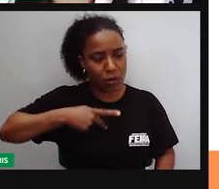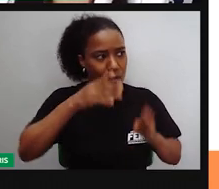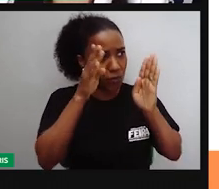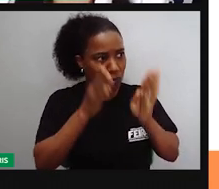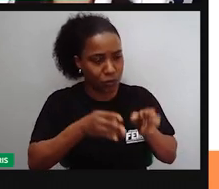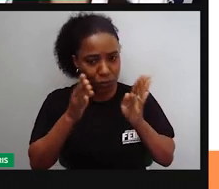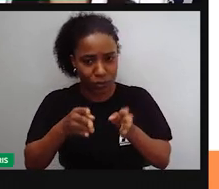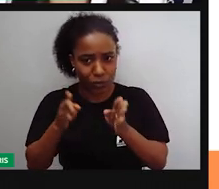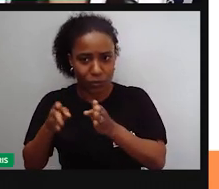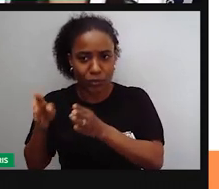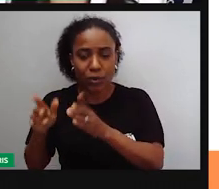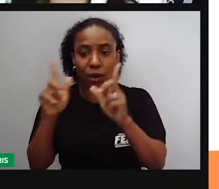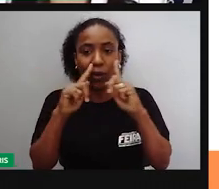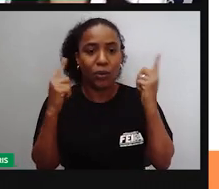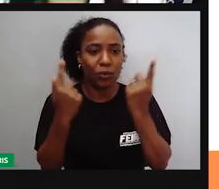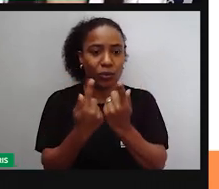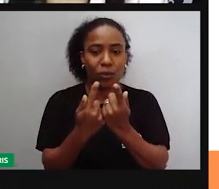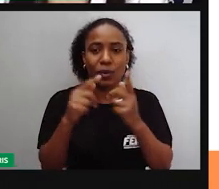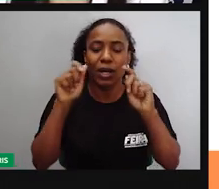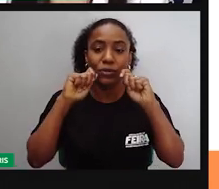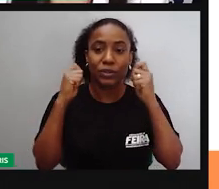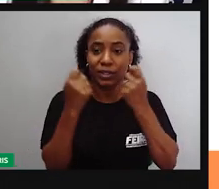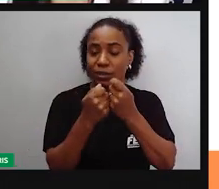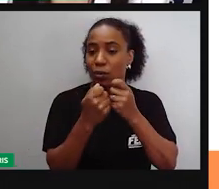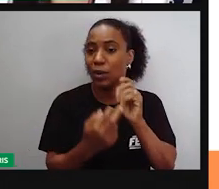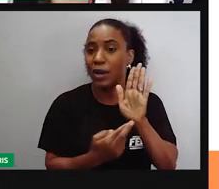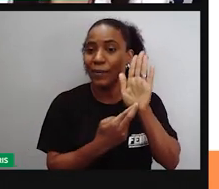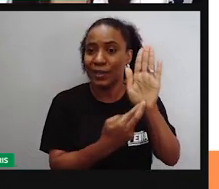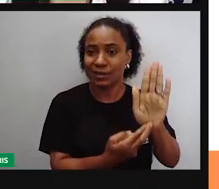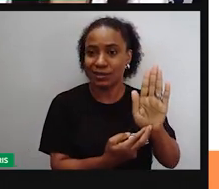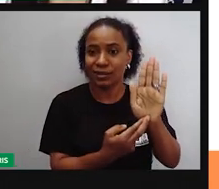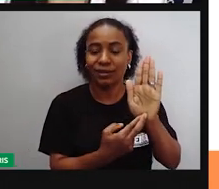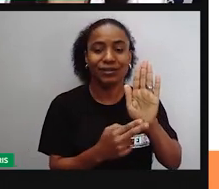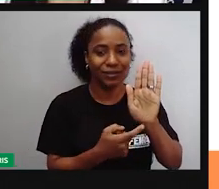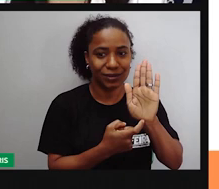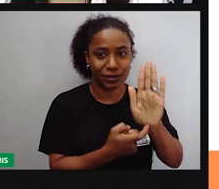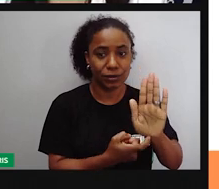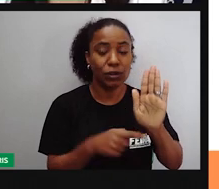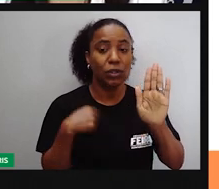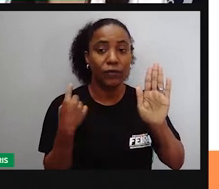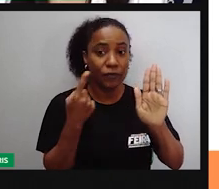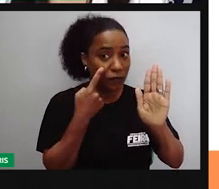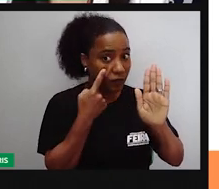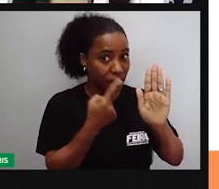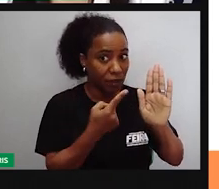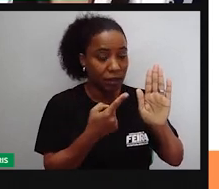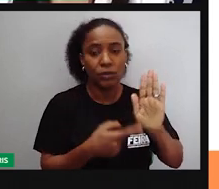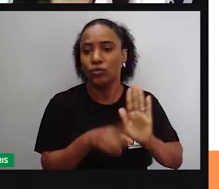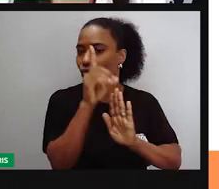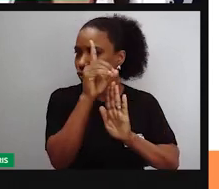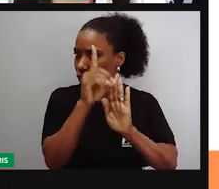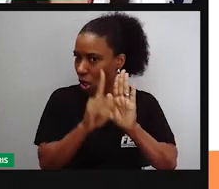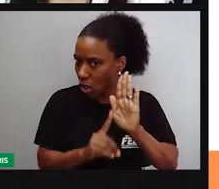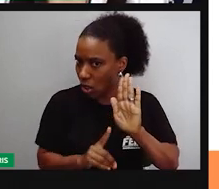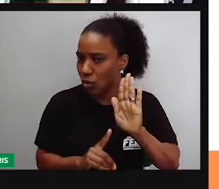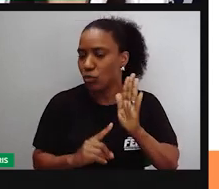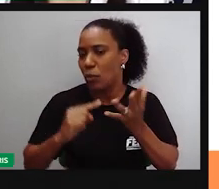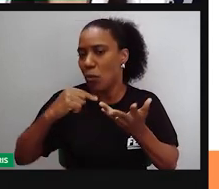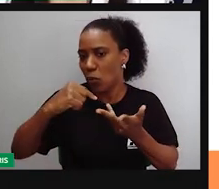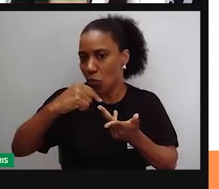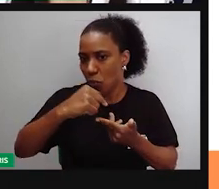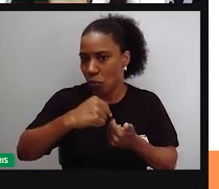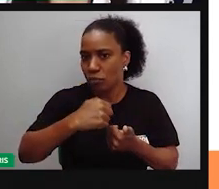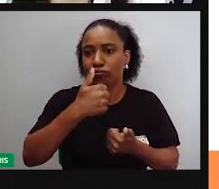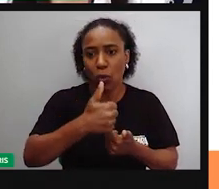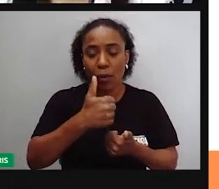grupo através das associações, nós temos direitos e nós também temos deveres. Então